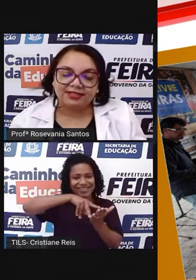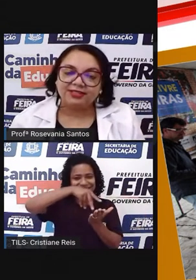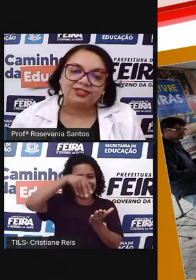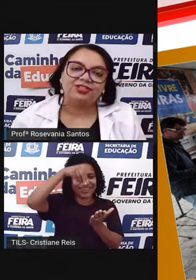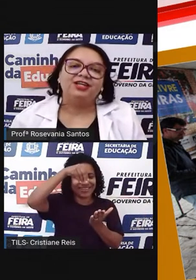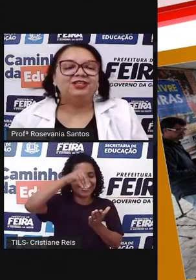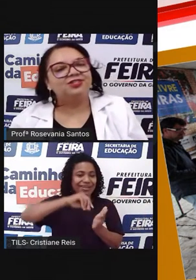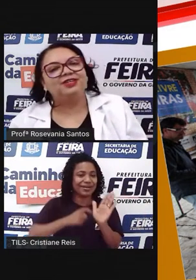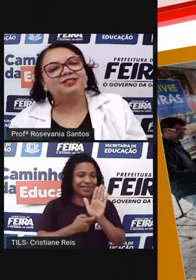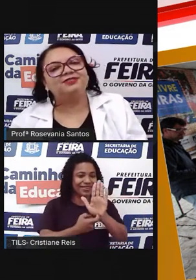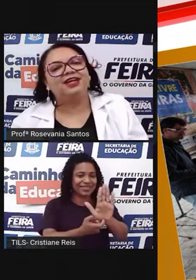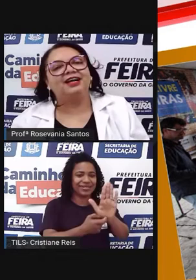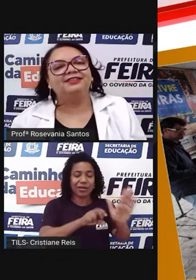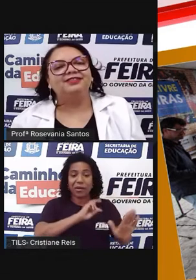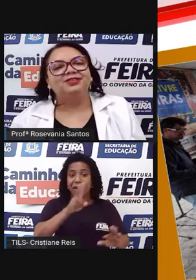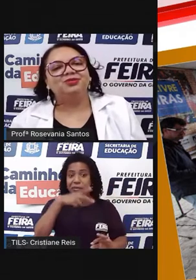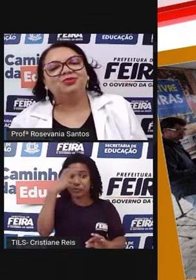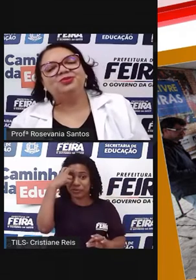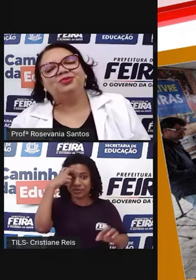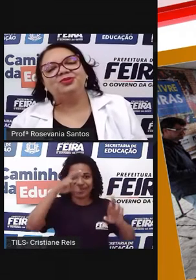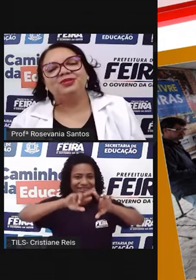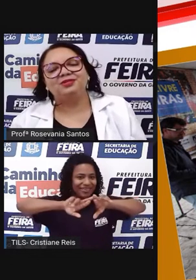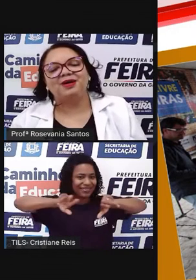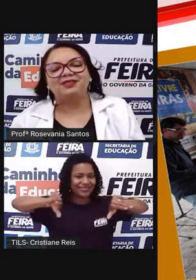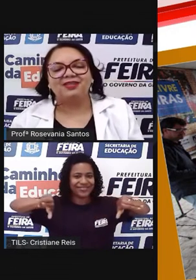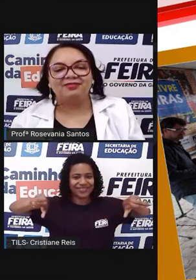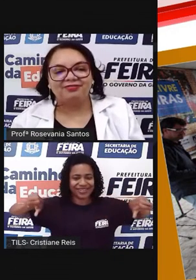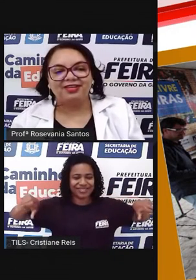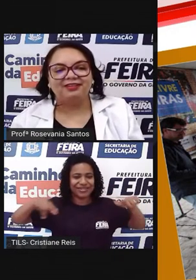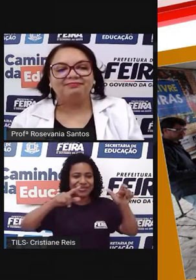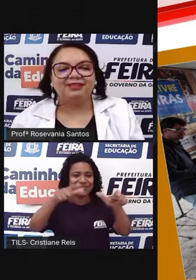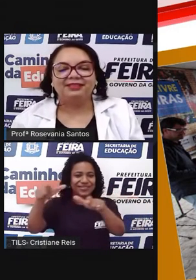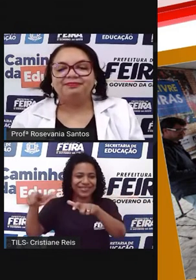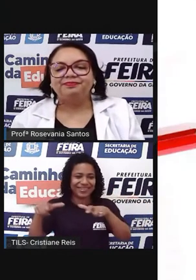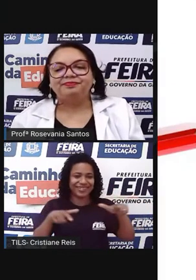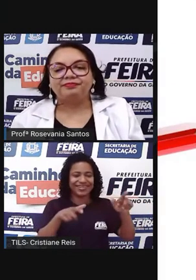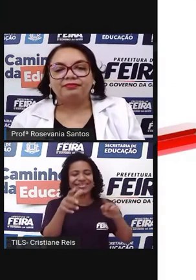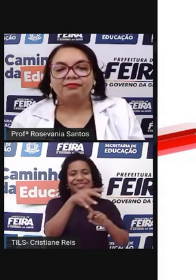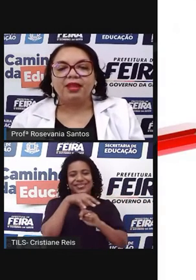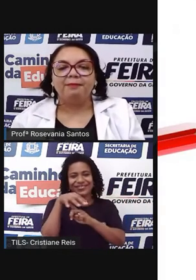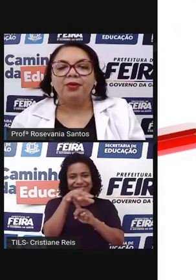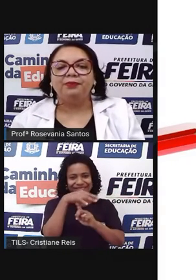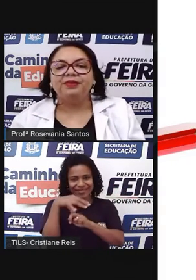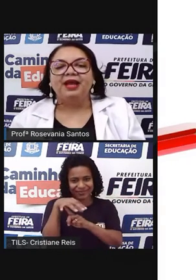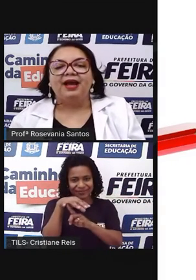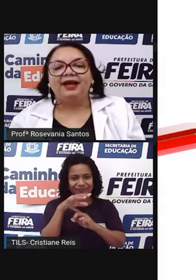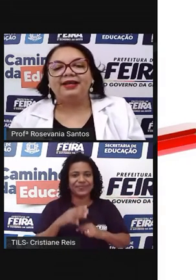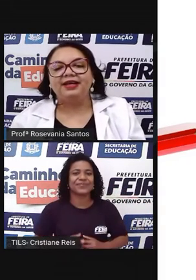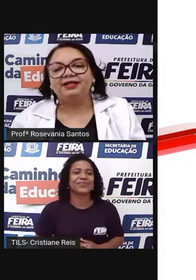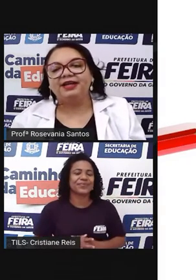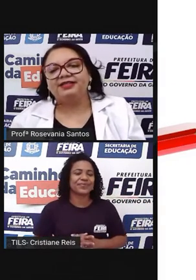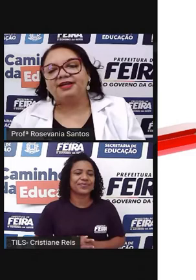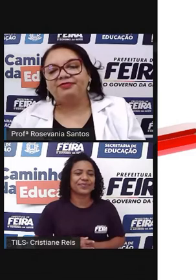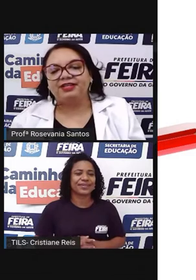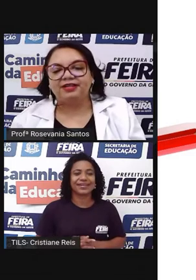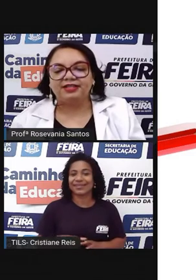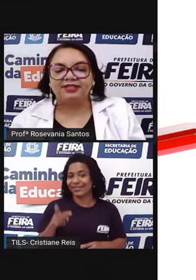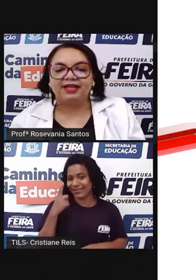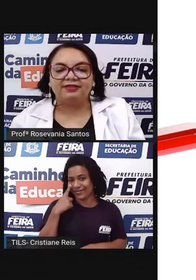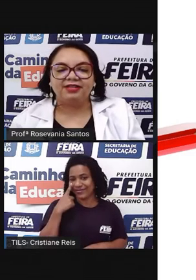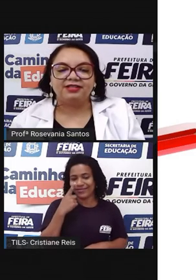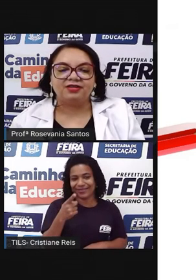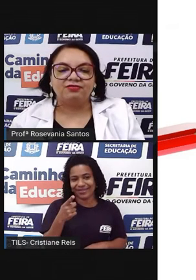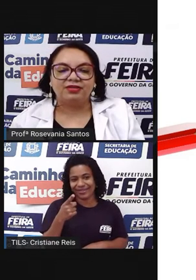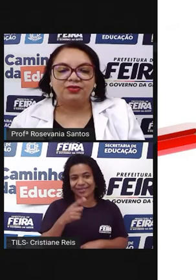bastante diversificada o espaço da feira, né? Bom, aqui é essa feira de